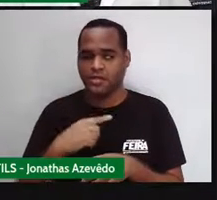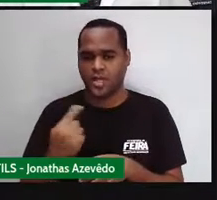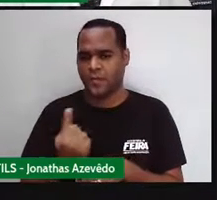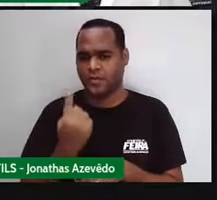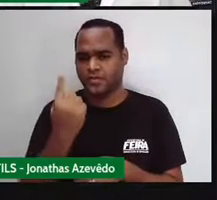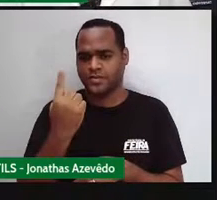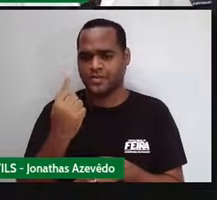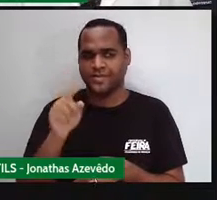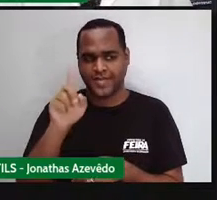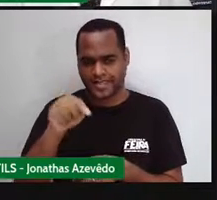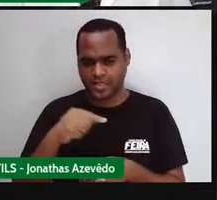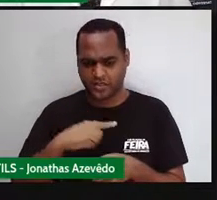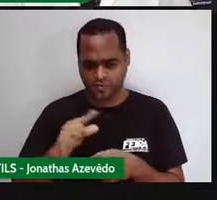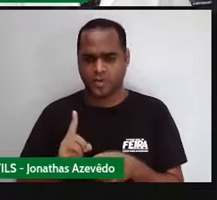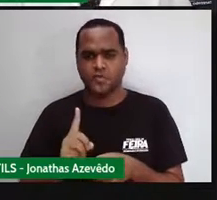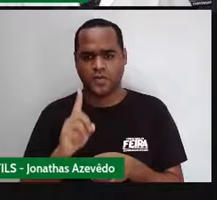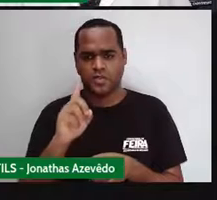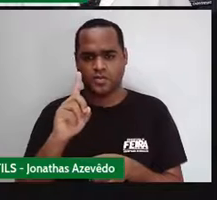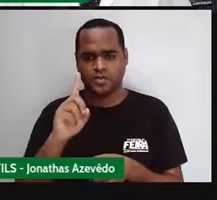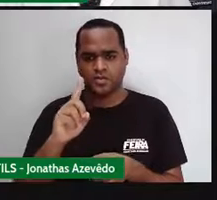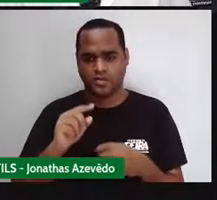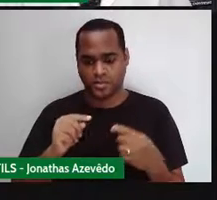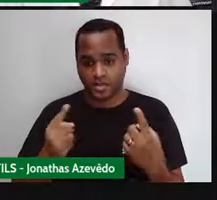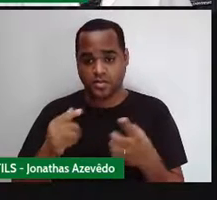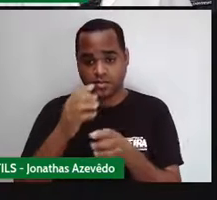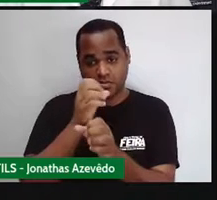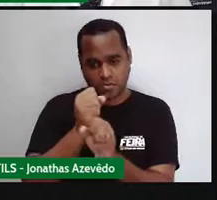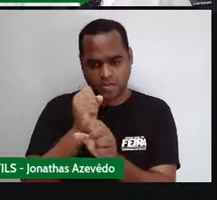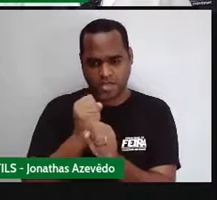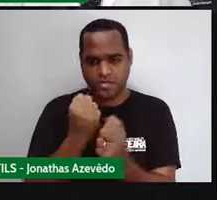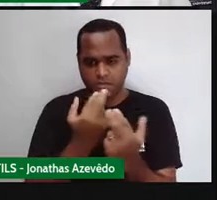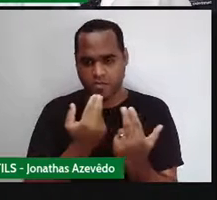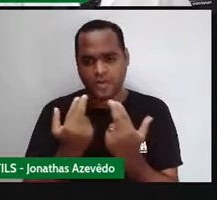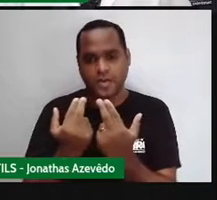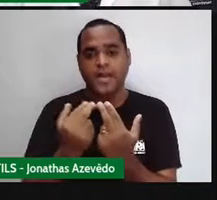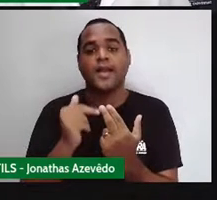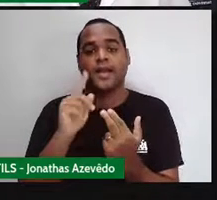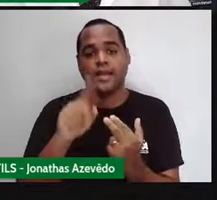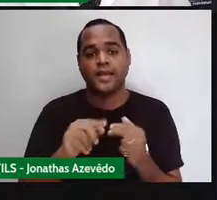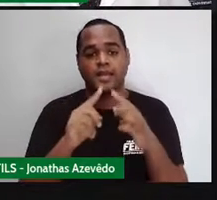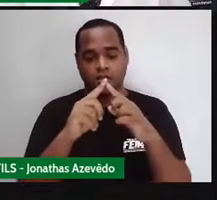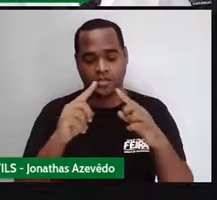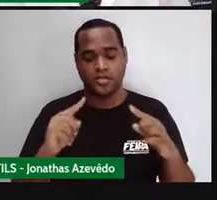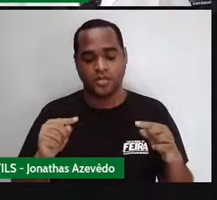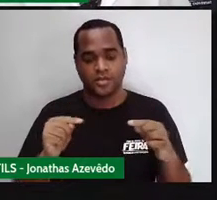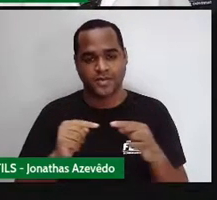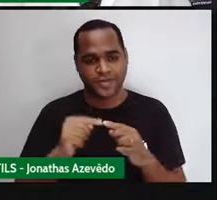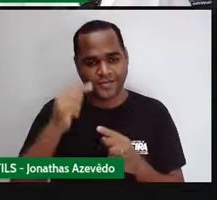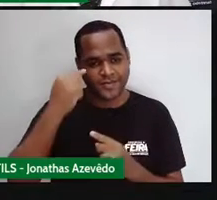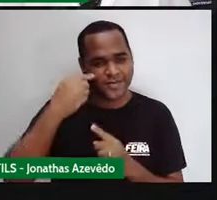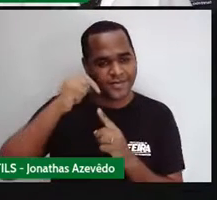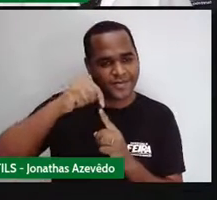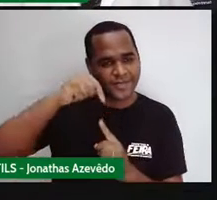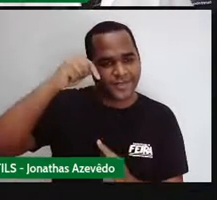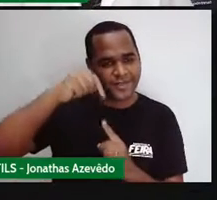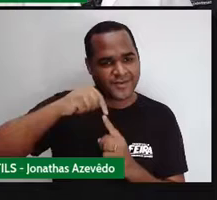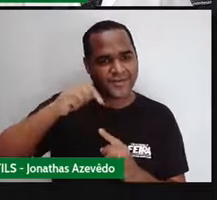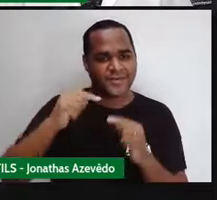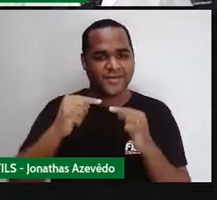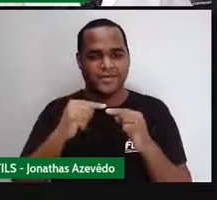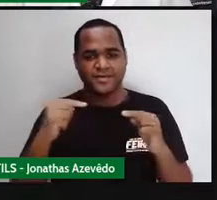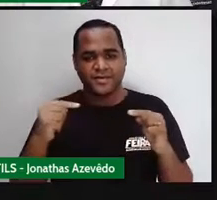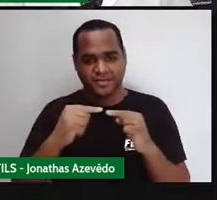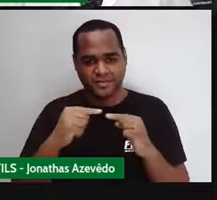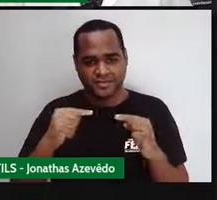do retângulo tem o mesmo tamanho da diagonal que fica em pé no losango. Essa